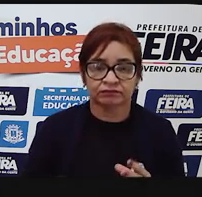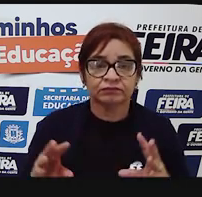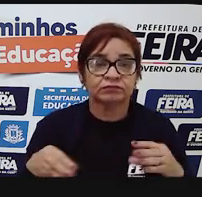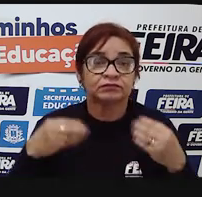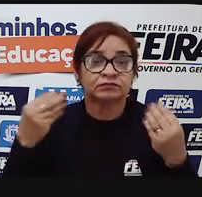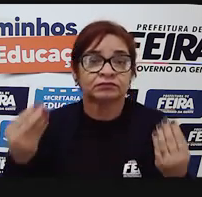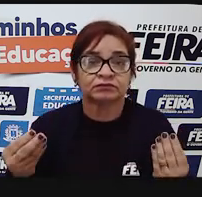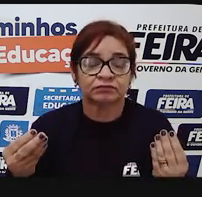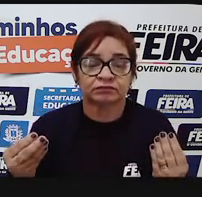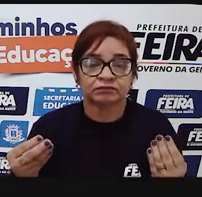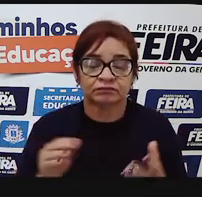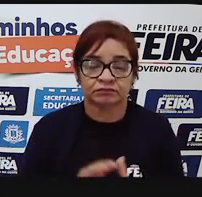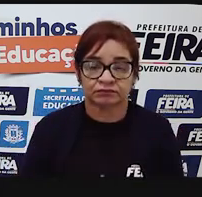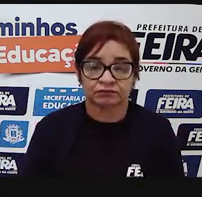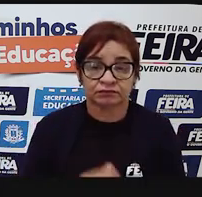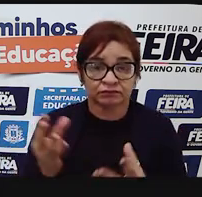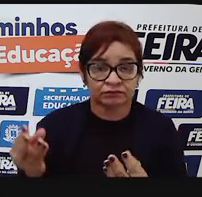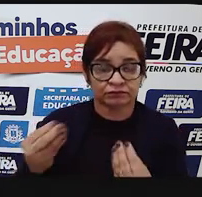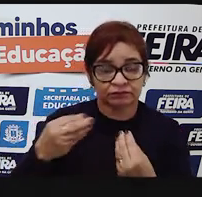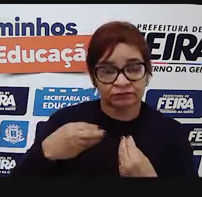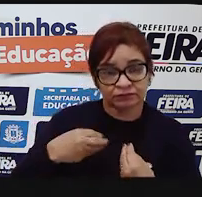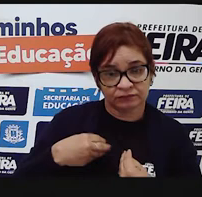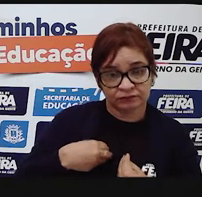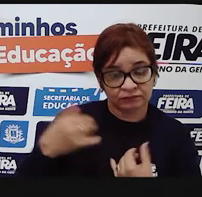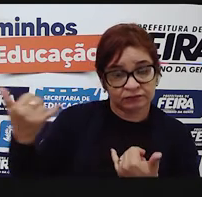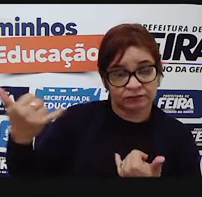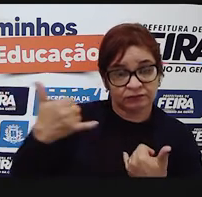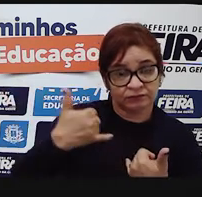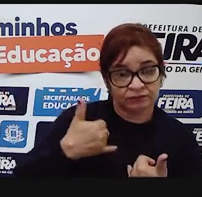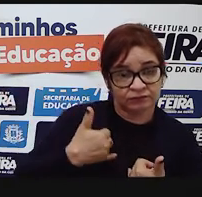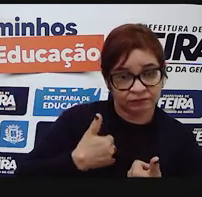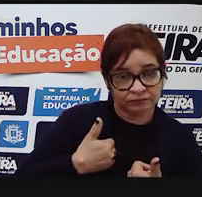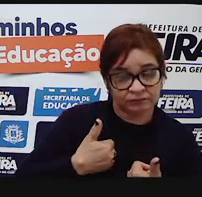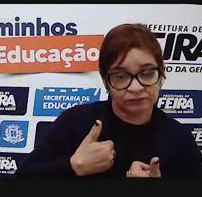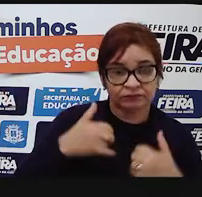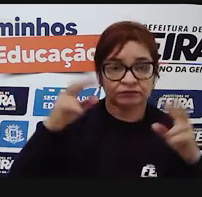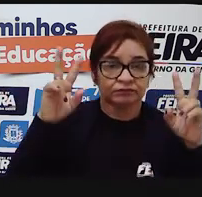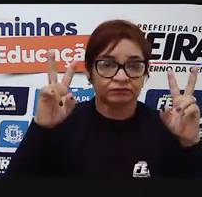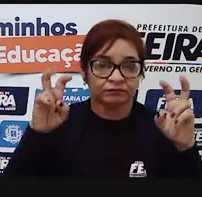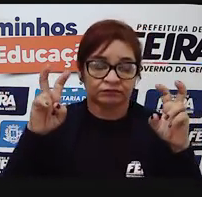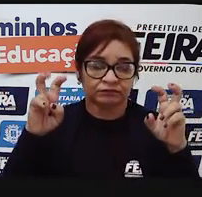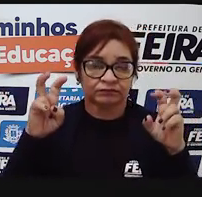social da notícia? É nos trazer informações sobre determinados temas.